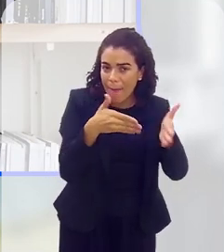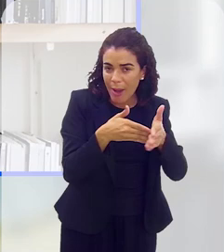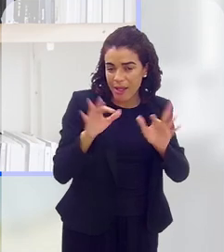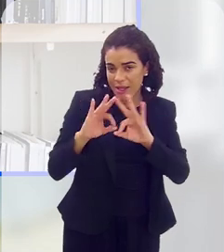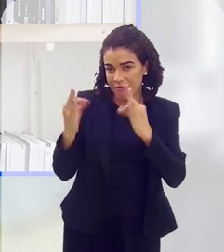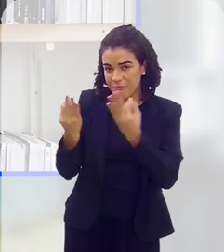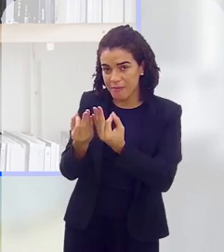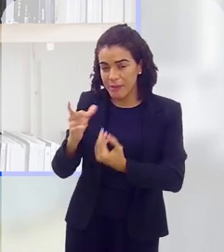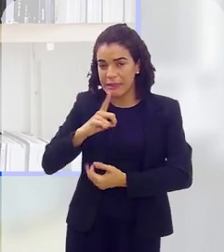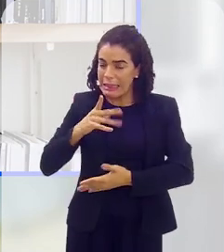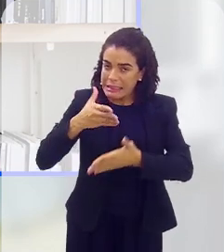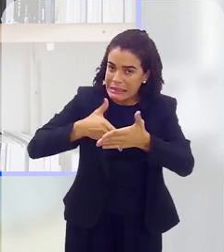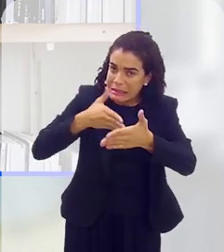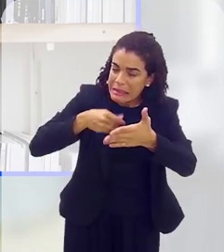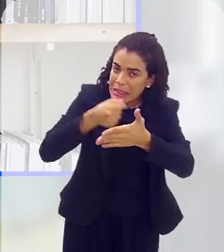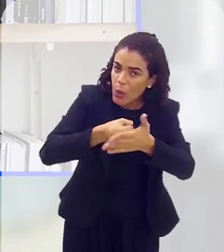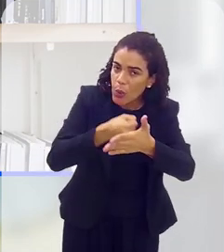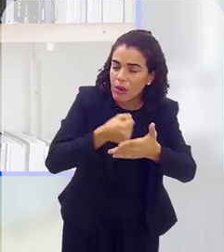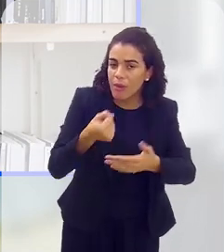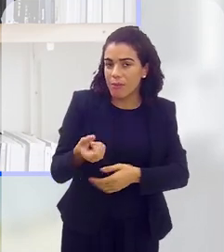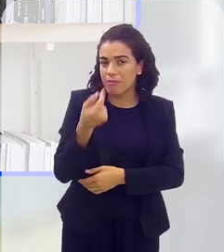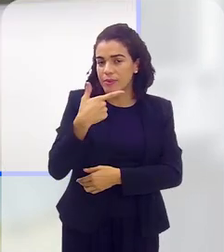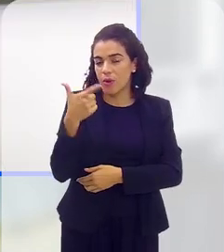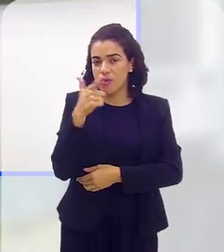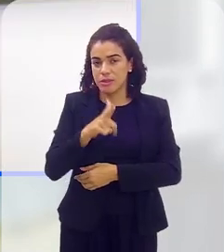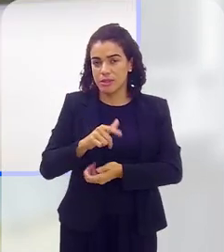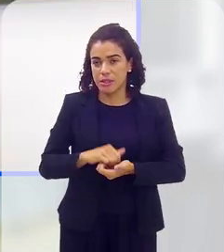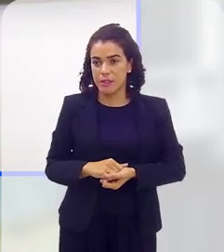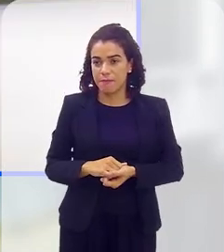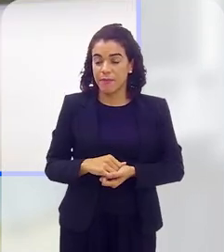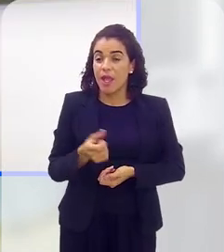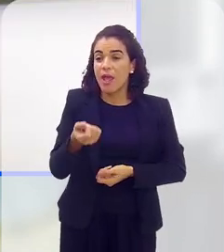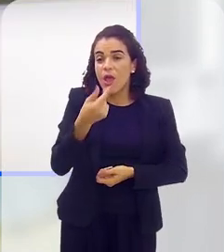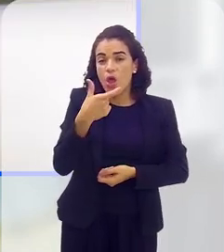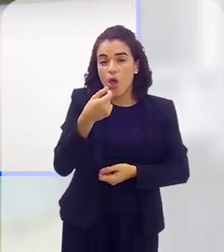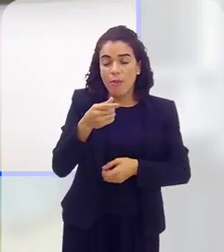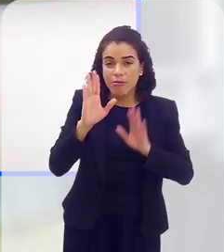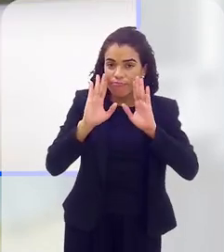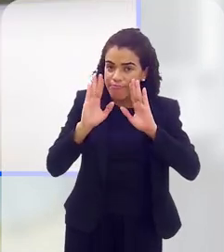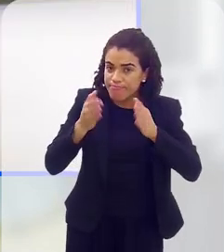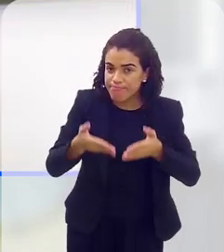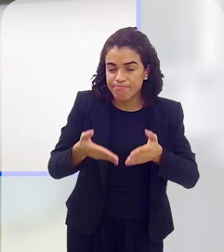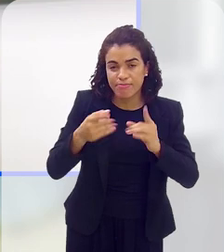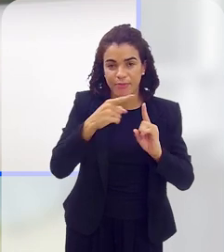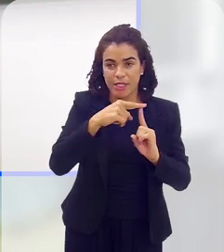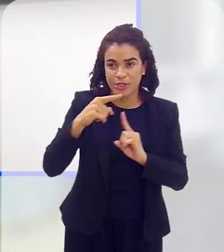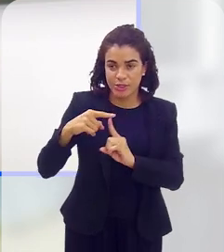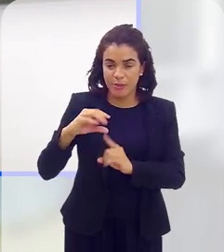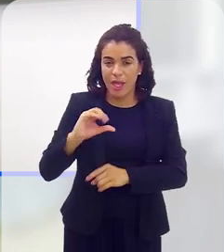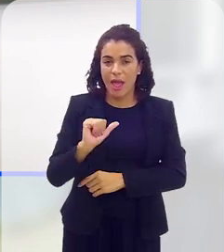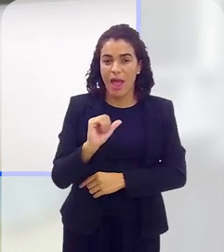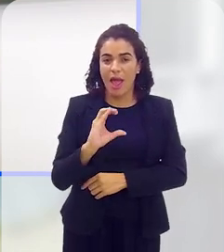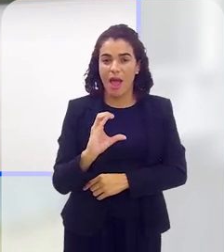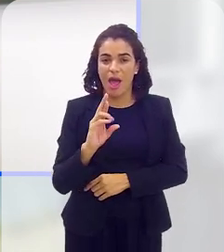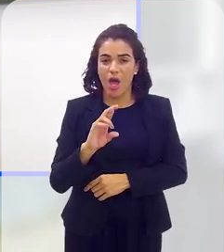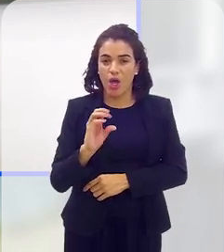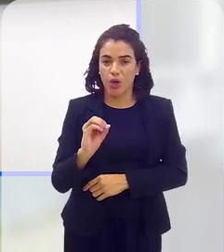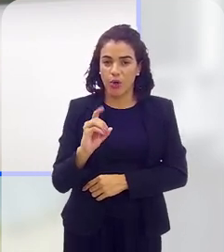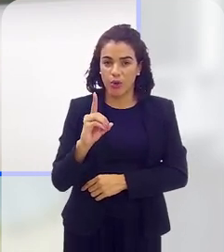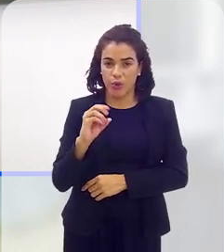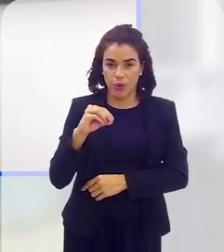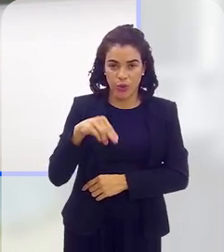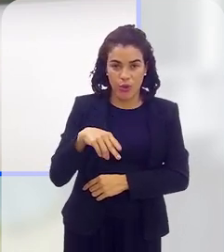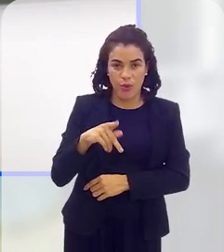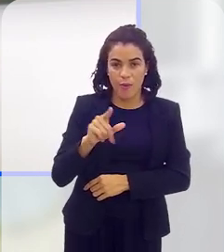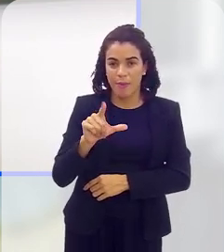outros familiares estão enfrentando para consegui-lo. É... é um medicamento específico para esse tipo da acondroplasia, né,